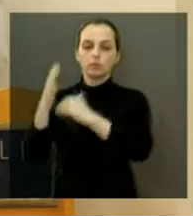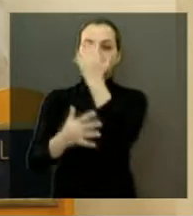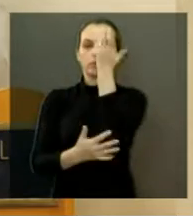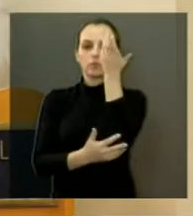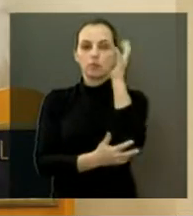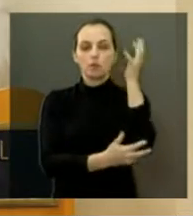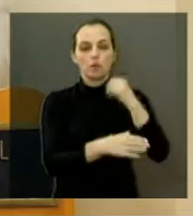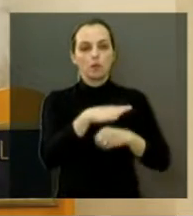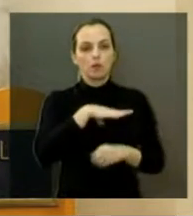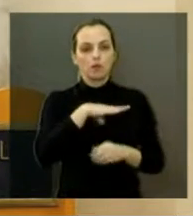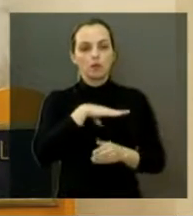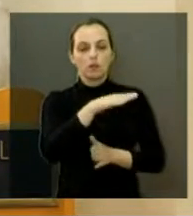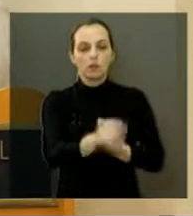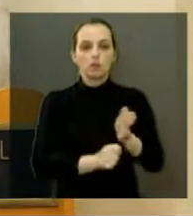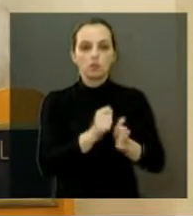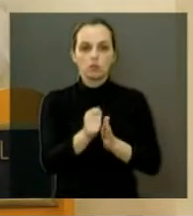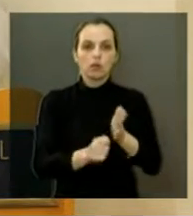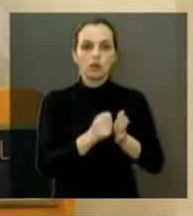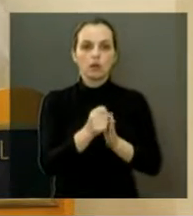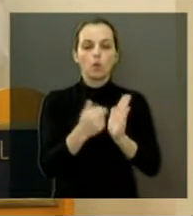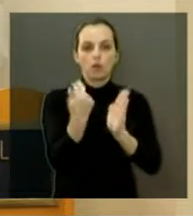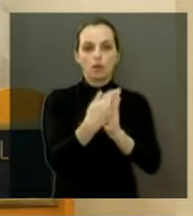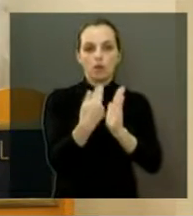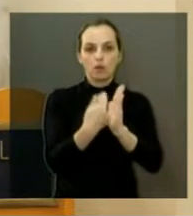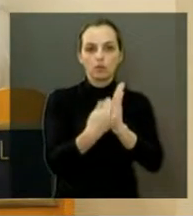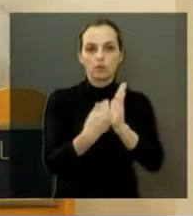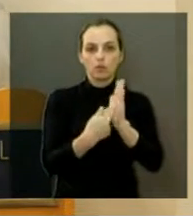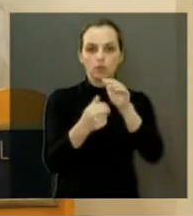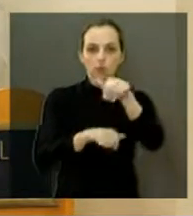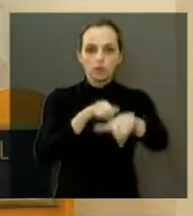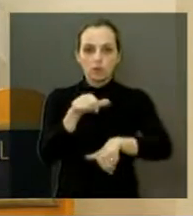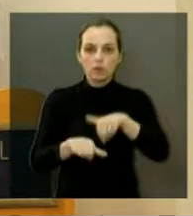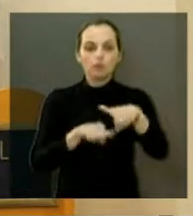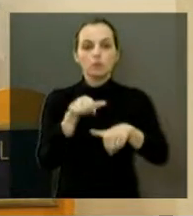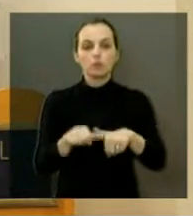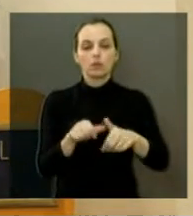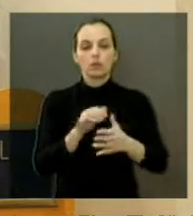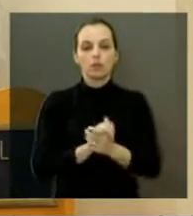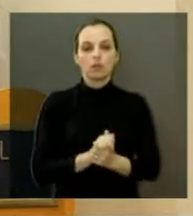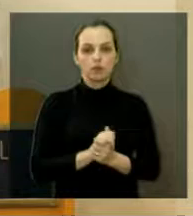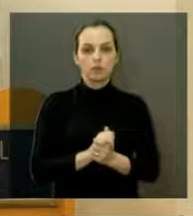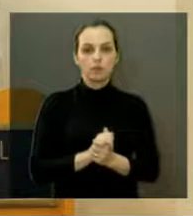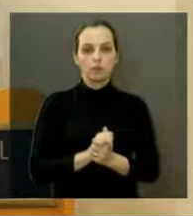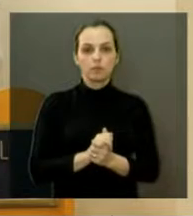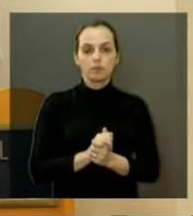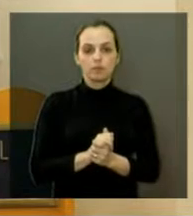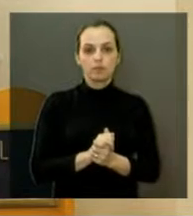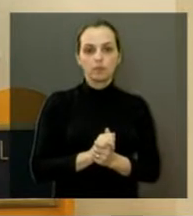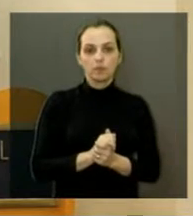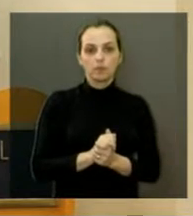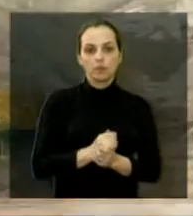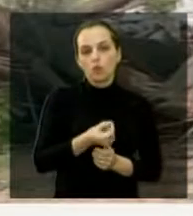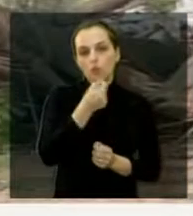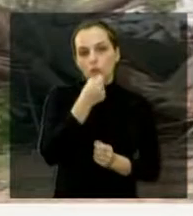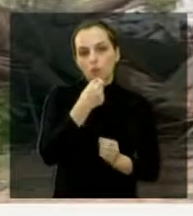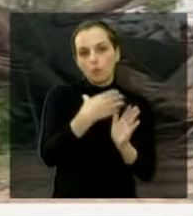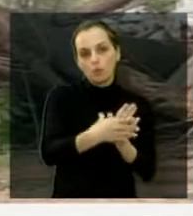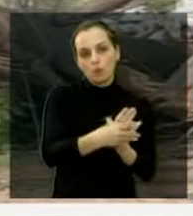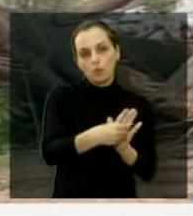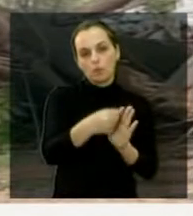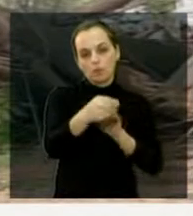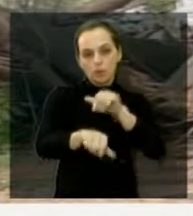Não sei se tem alguma foto aí. Estou propondo uma indicação, alteração da lei